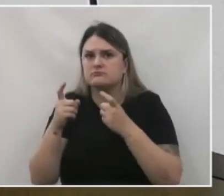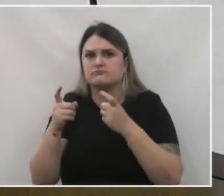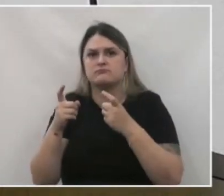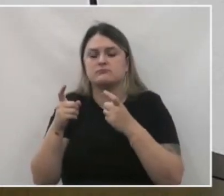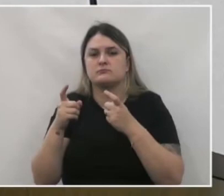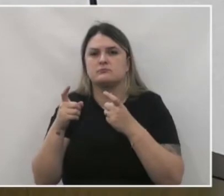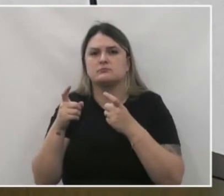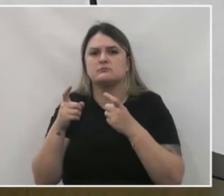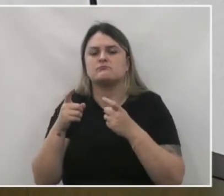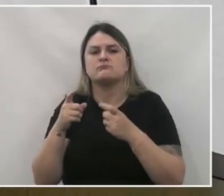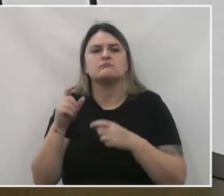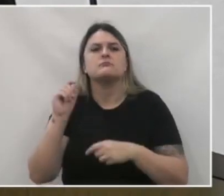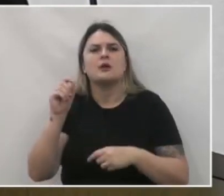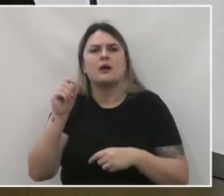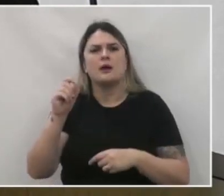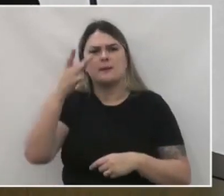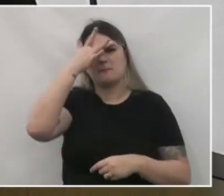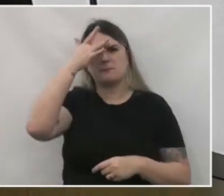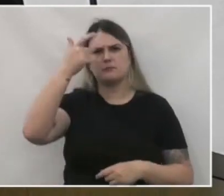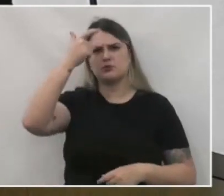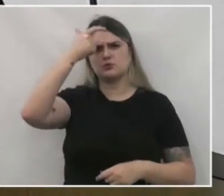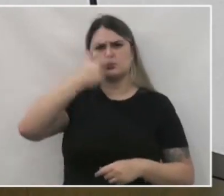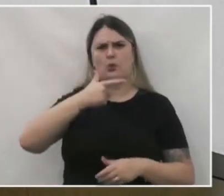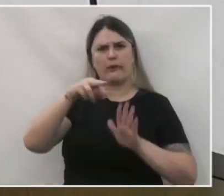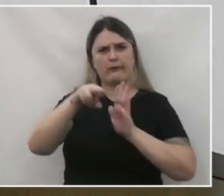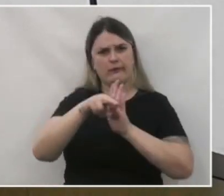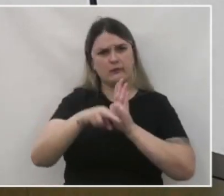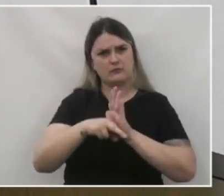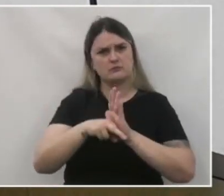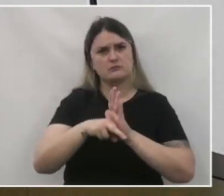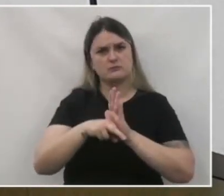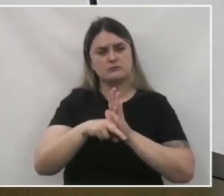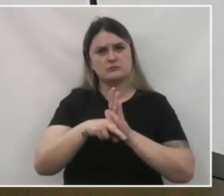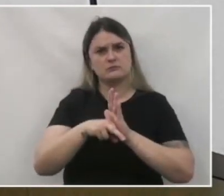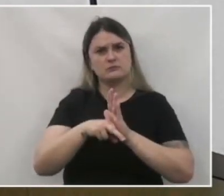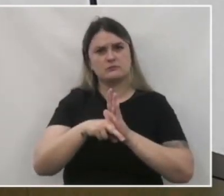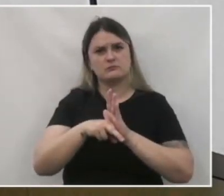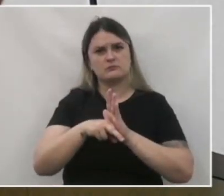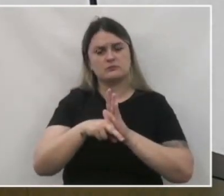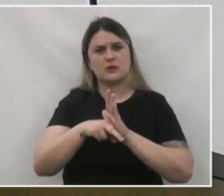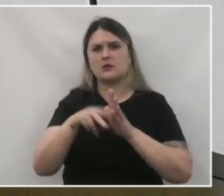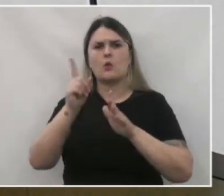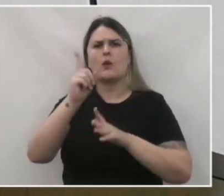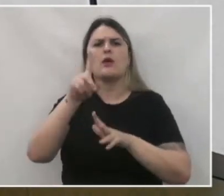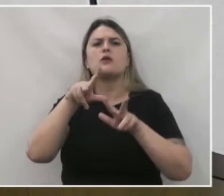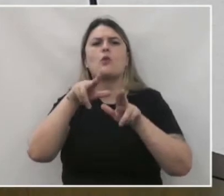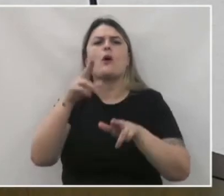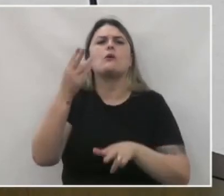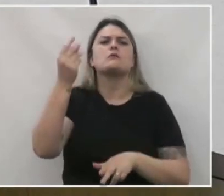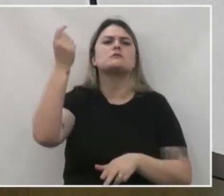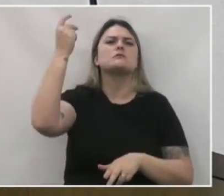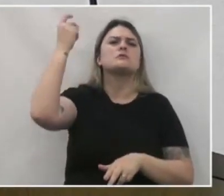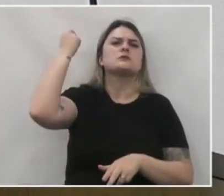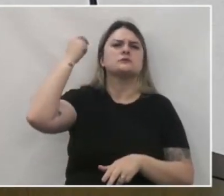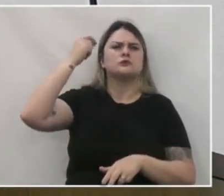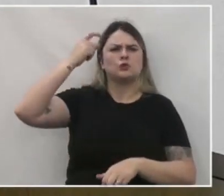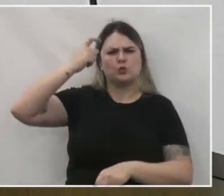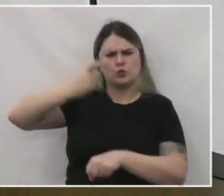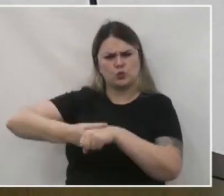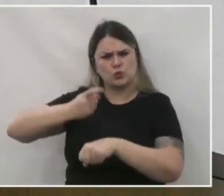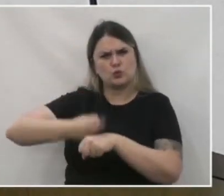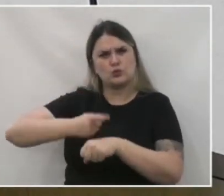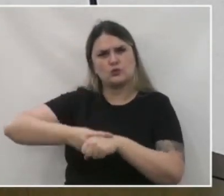Isso tem a ver com uma figura de autoridade? Tem sim. Não como antes, como antigamente, que era mais rígida,